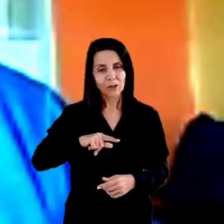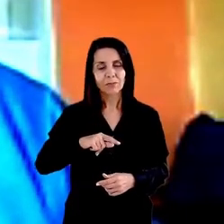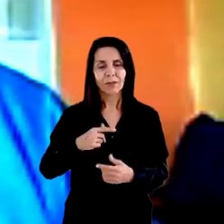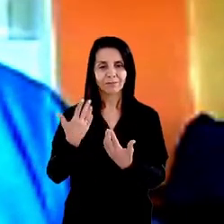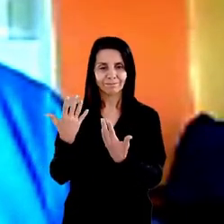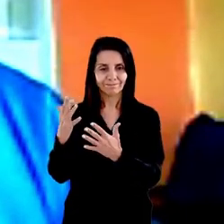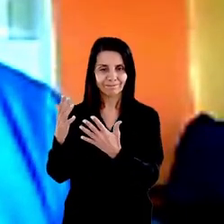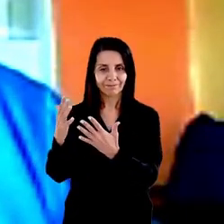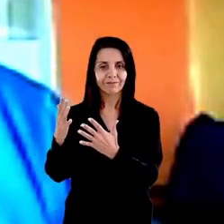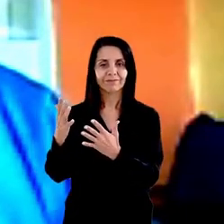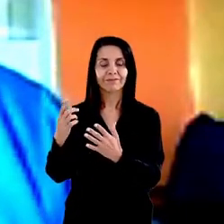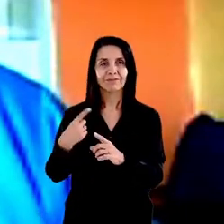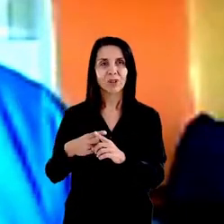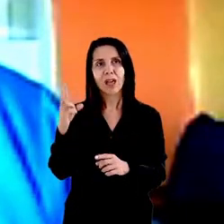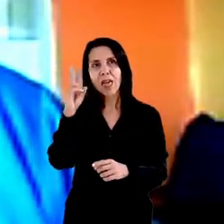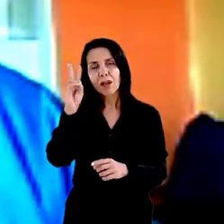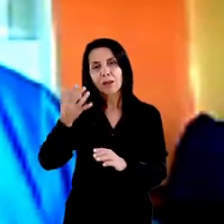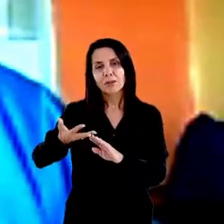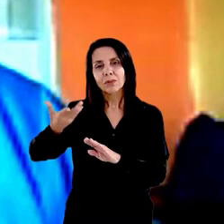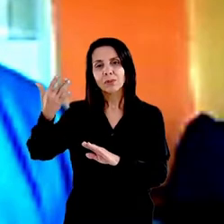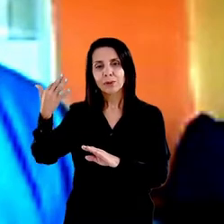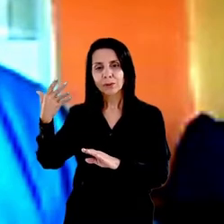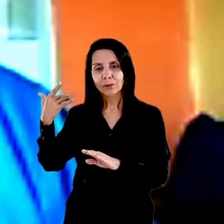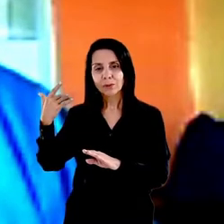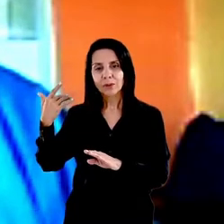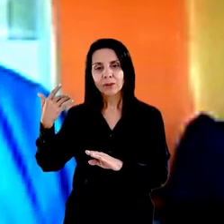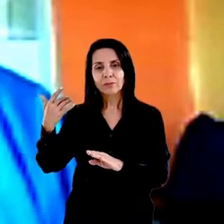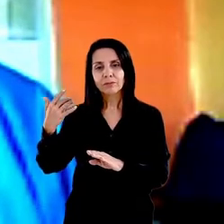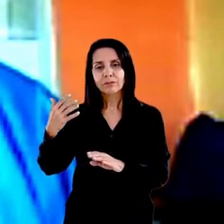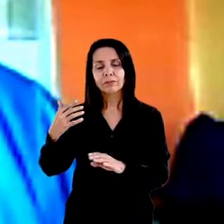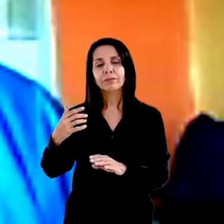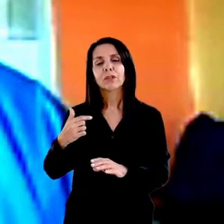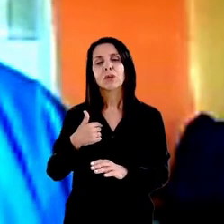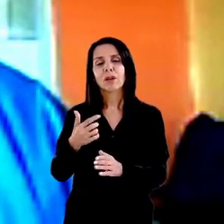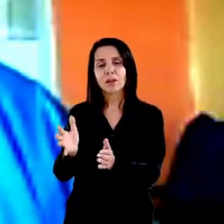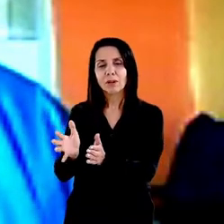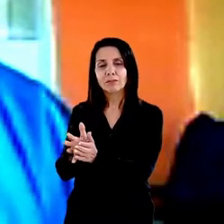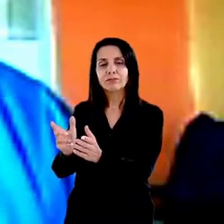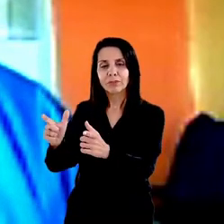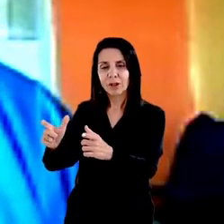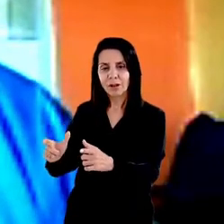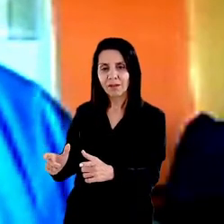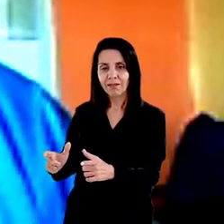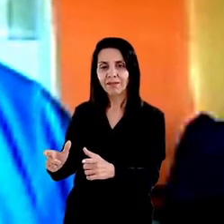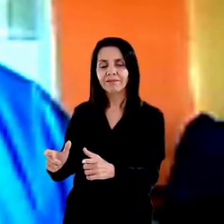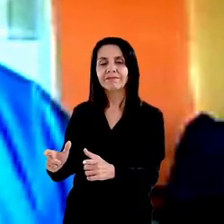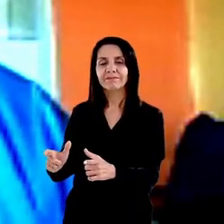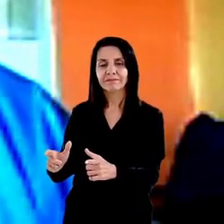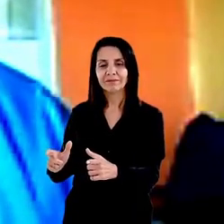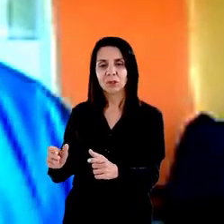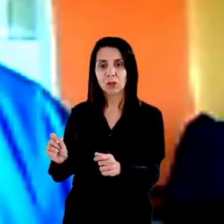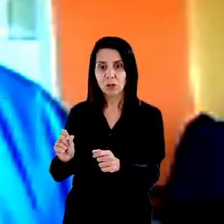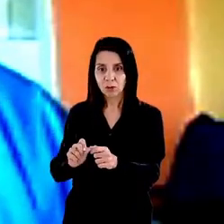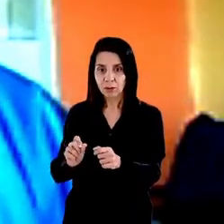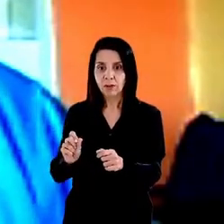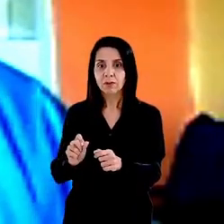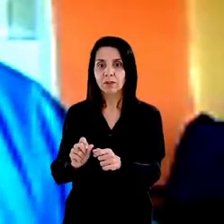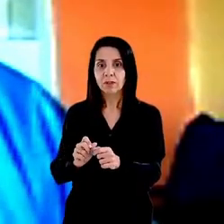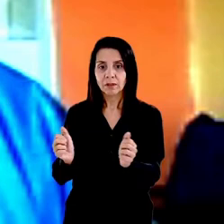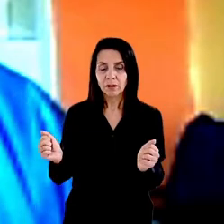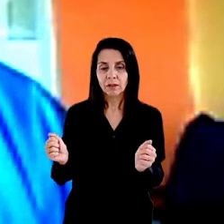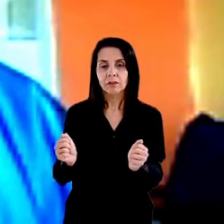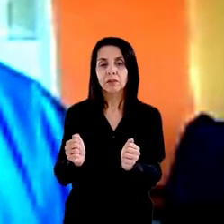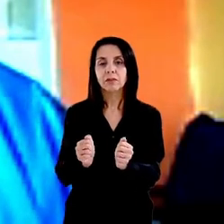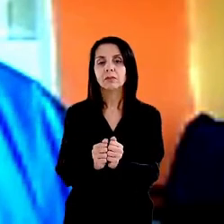participar na época eu me lembro Cristina a gente estava no Centro Nacional de Defesa de Direitos Humanos e fizemos essa intervenção conjunta